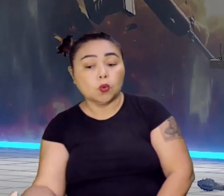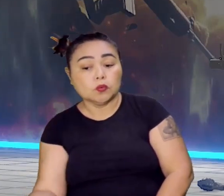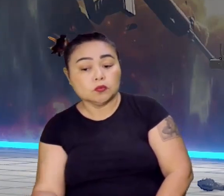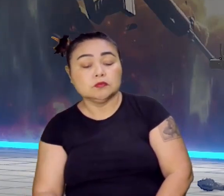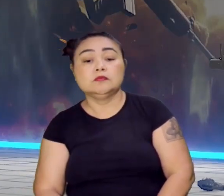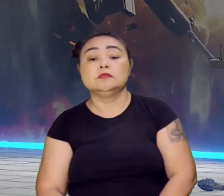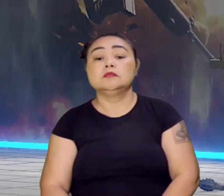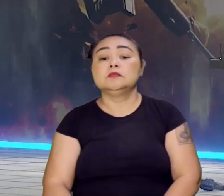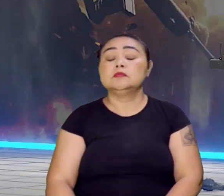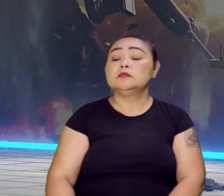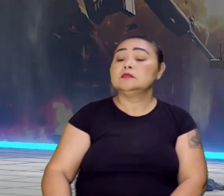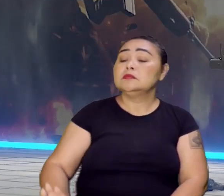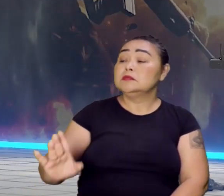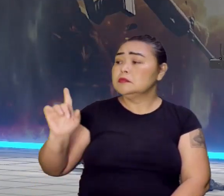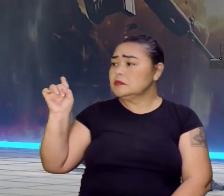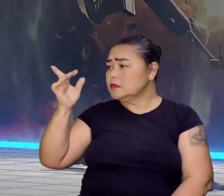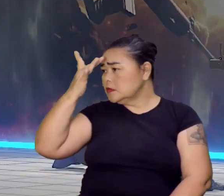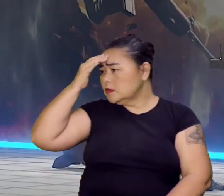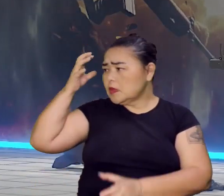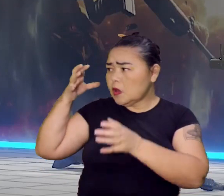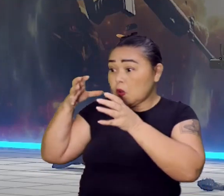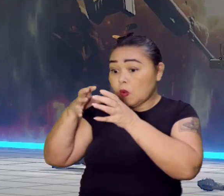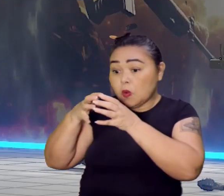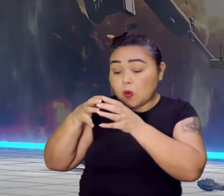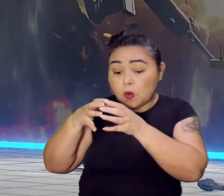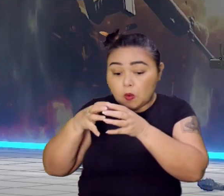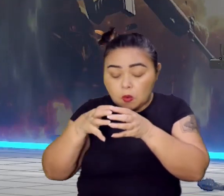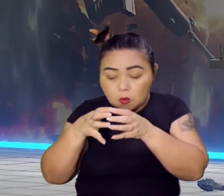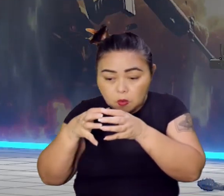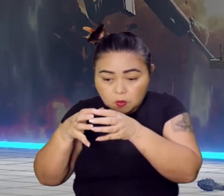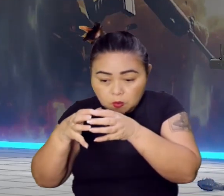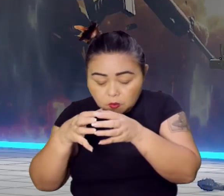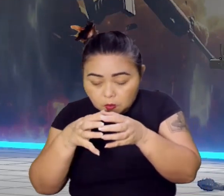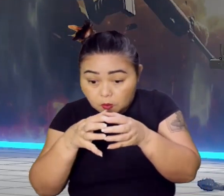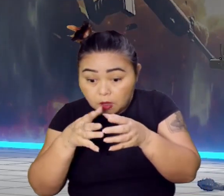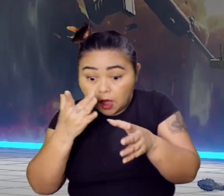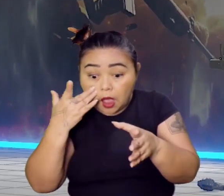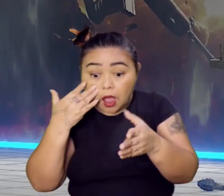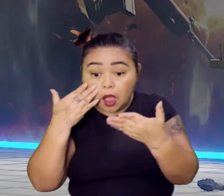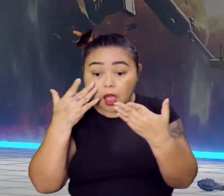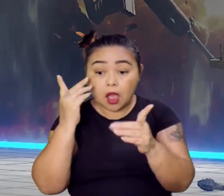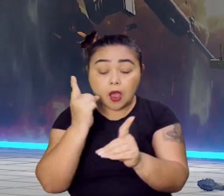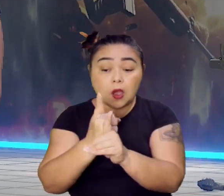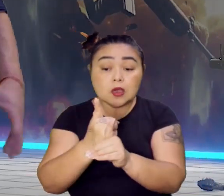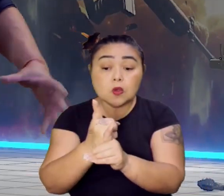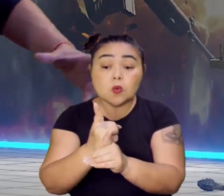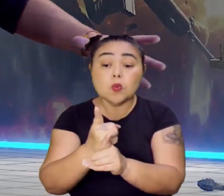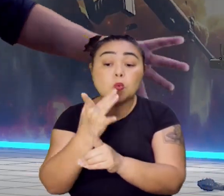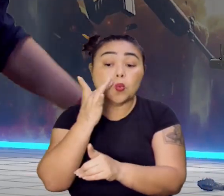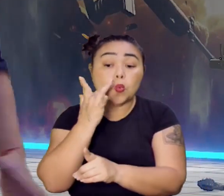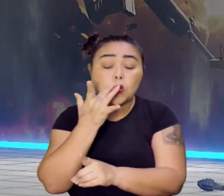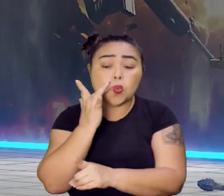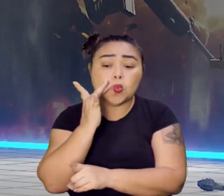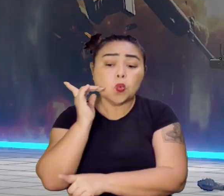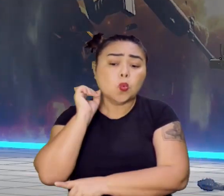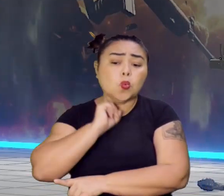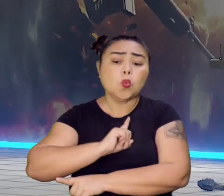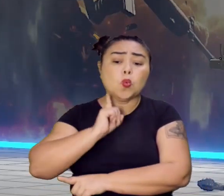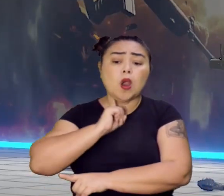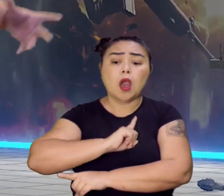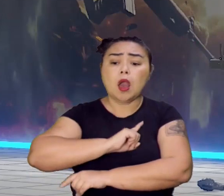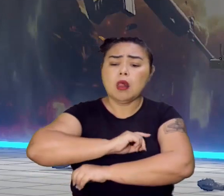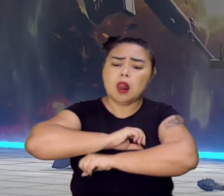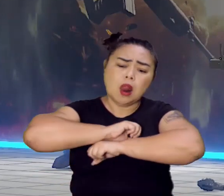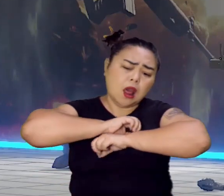Quando as bandeiras acham ouro, ali no início do século XVIII, em Minas Gerais, o boom do ouro vai